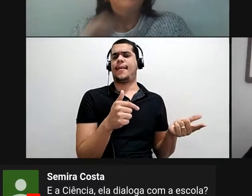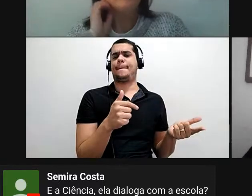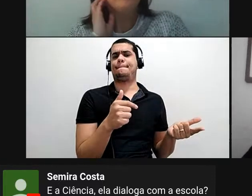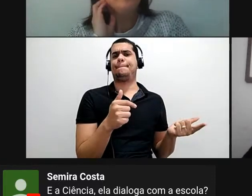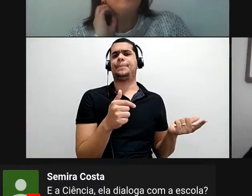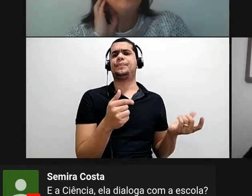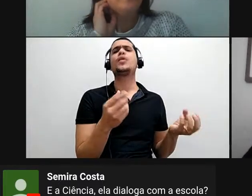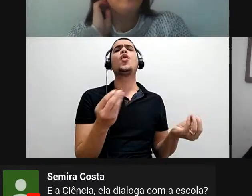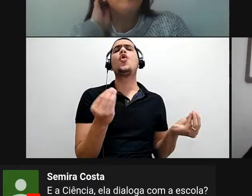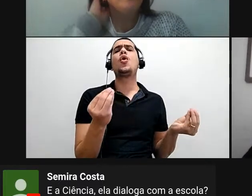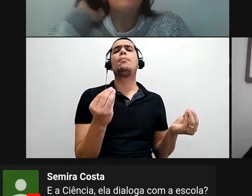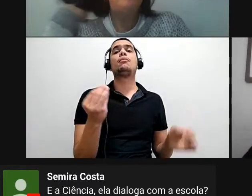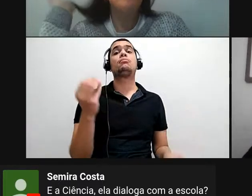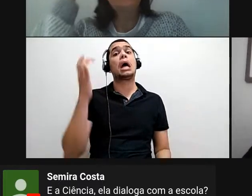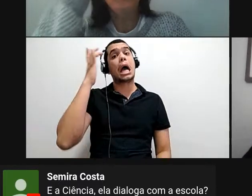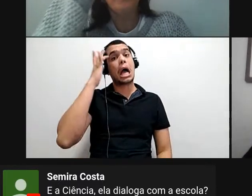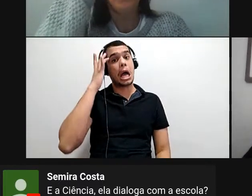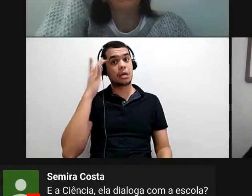Eu acho que hoje